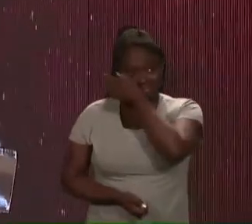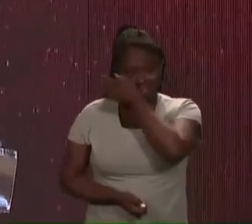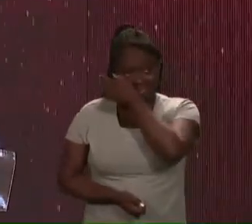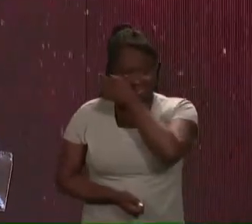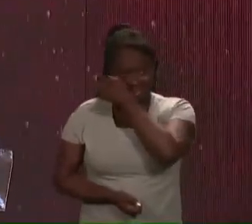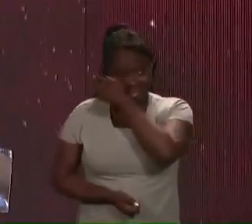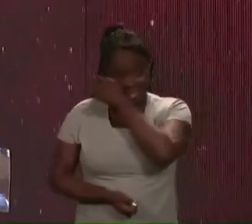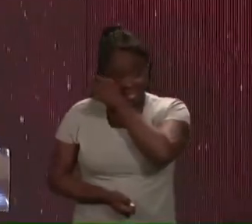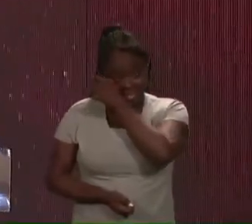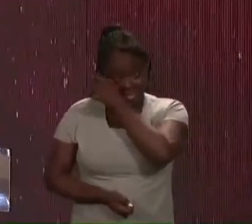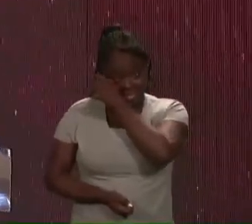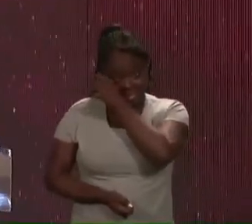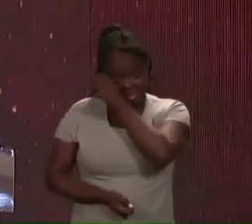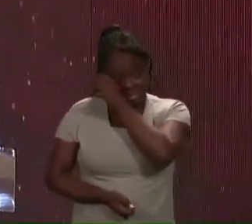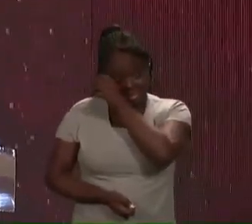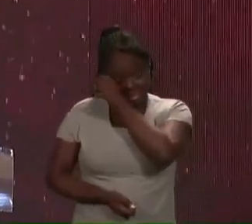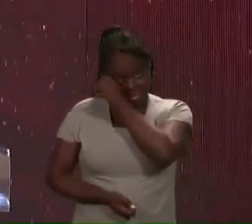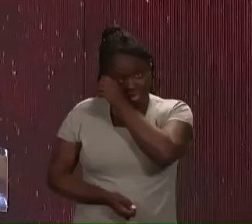Não sei o que falar.